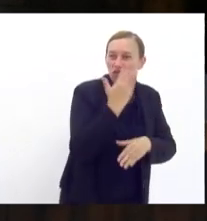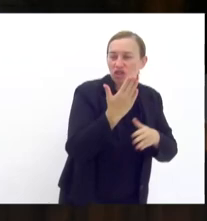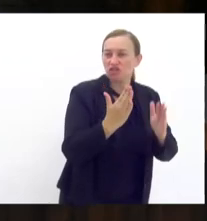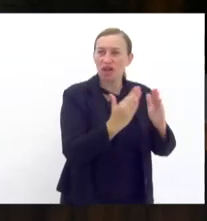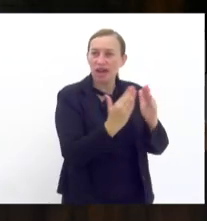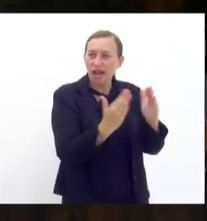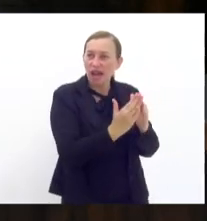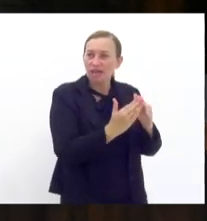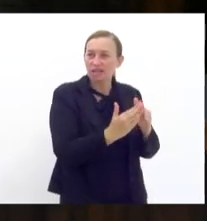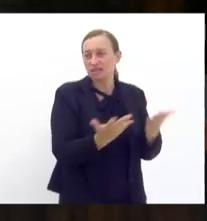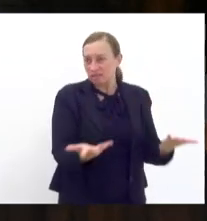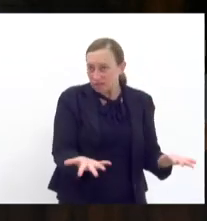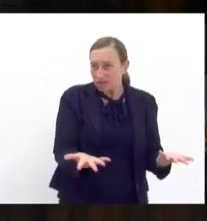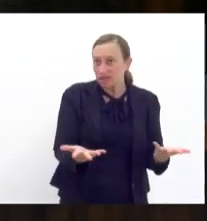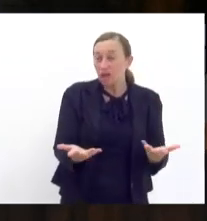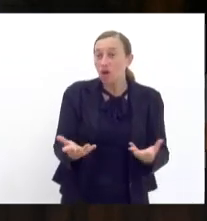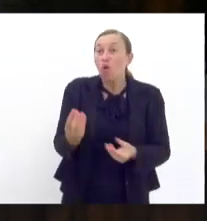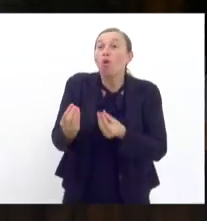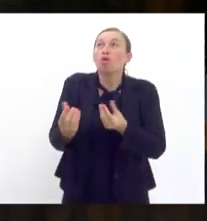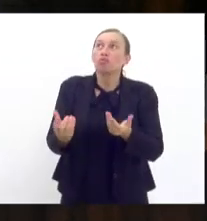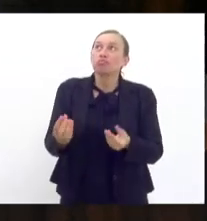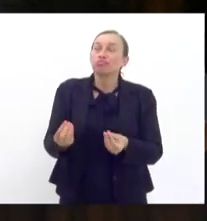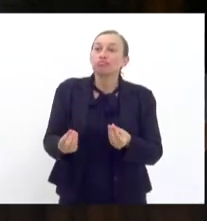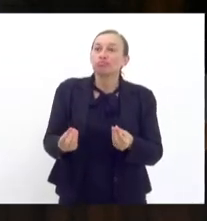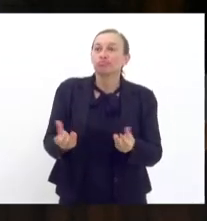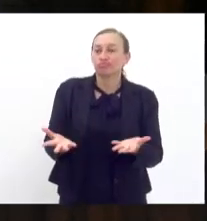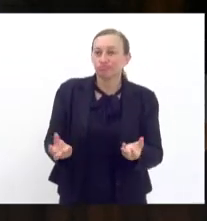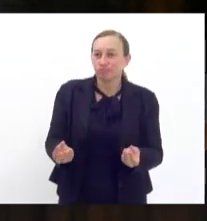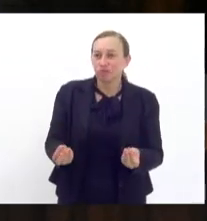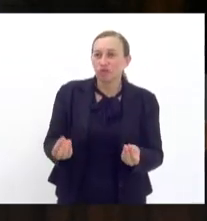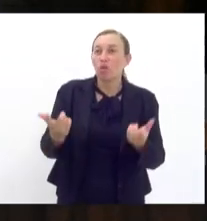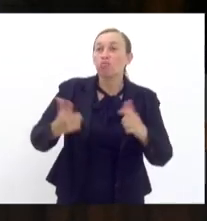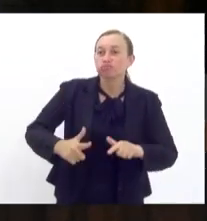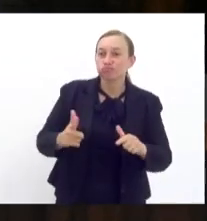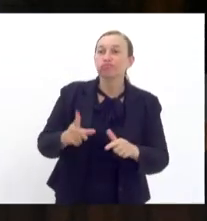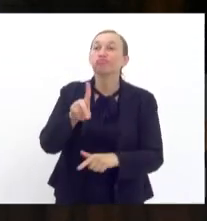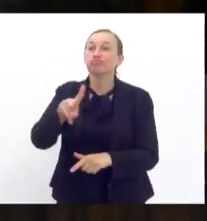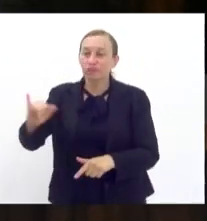até onde isso vai até onde